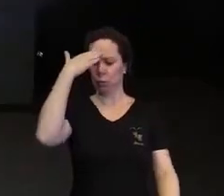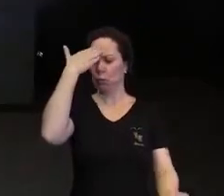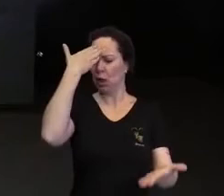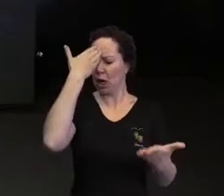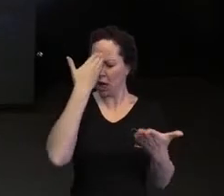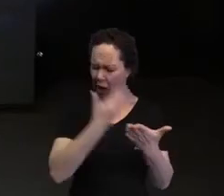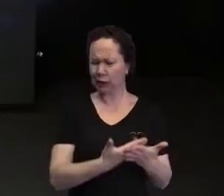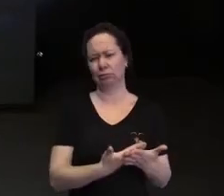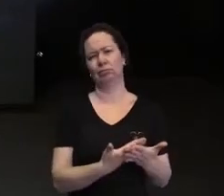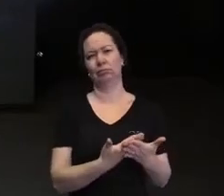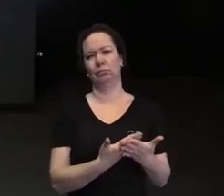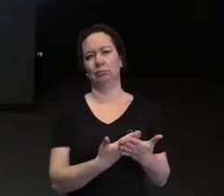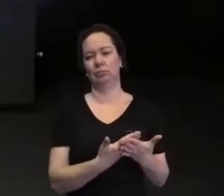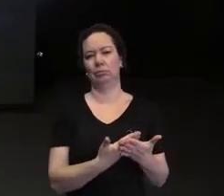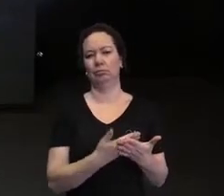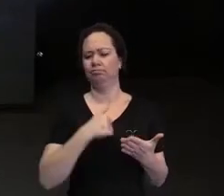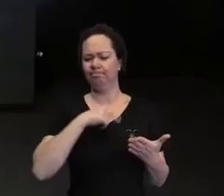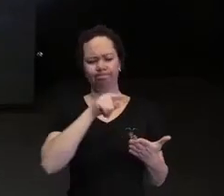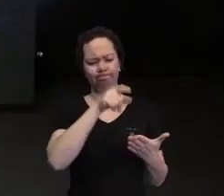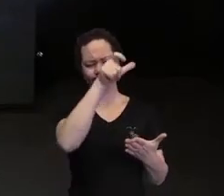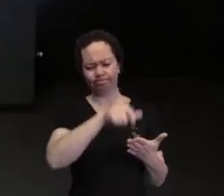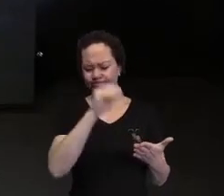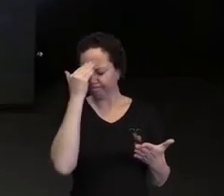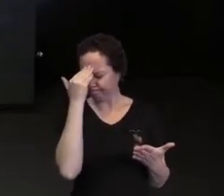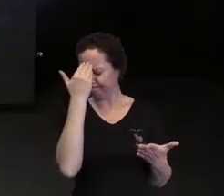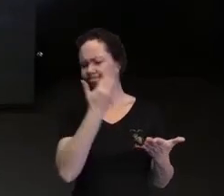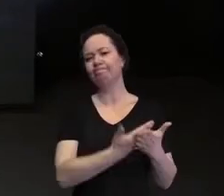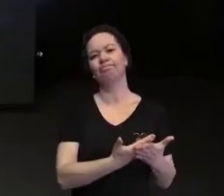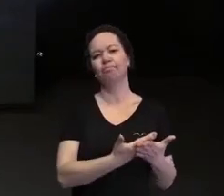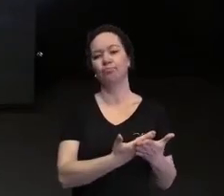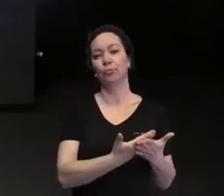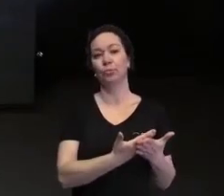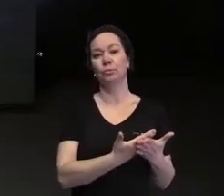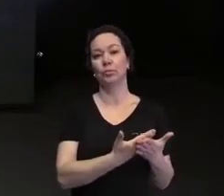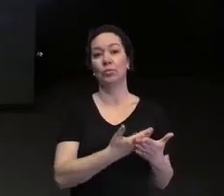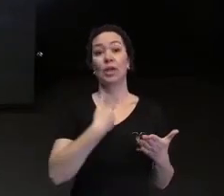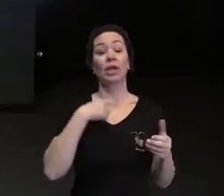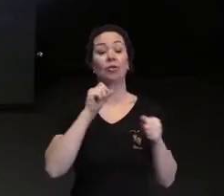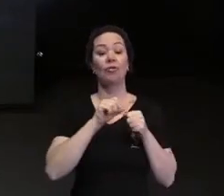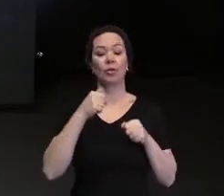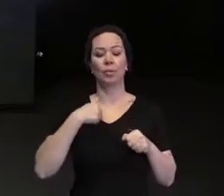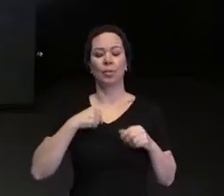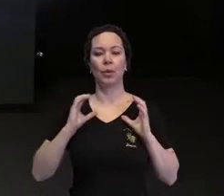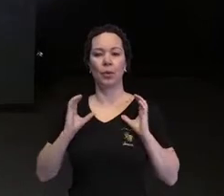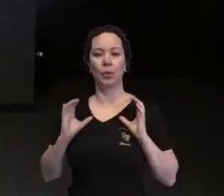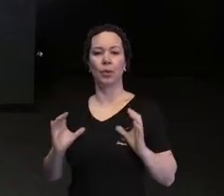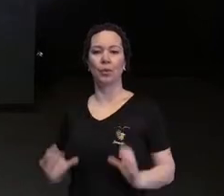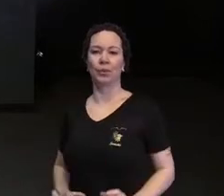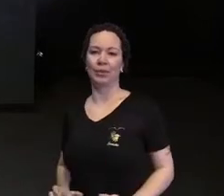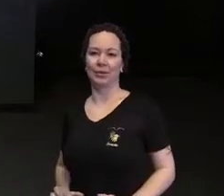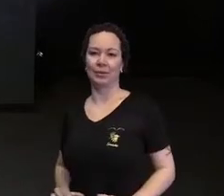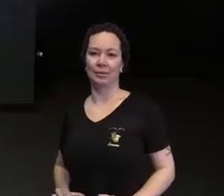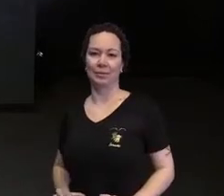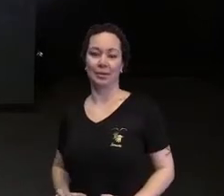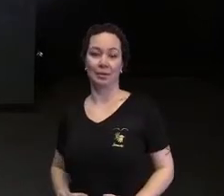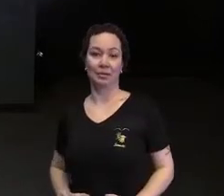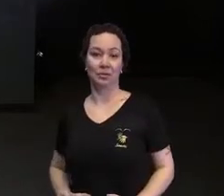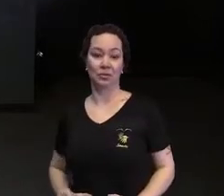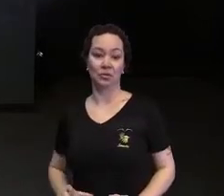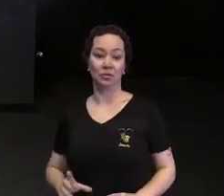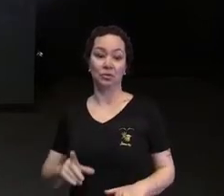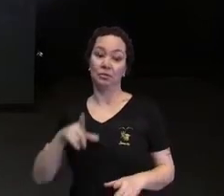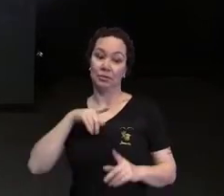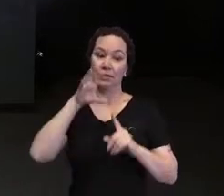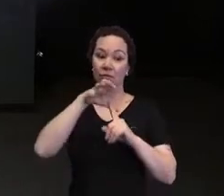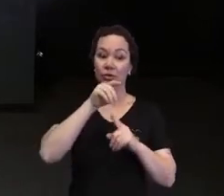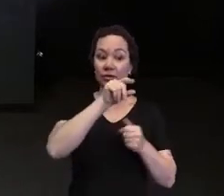coisa eu acabo fazendo com que o meu comportamento contribua para que aquilo de fato aconteça.